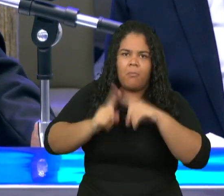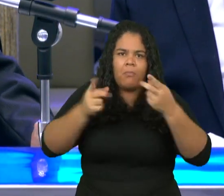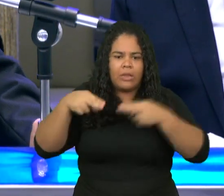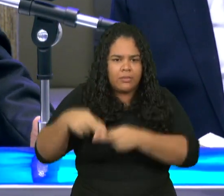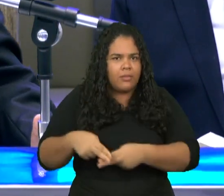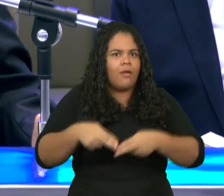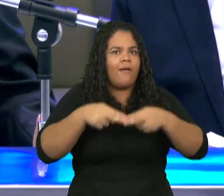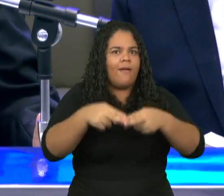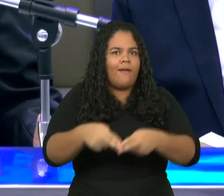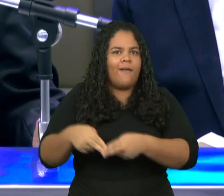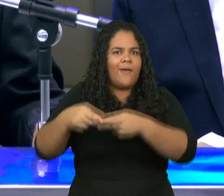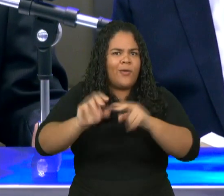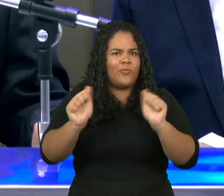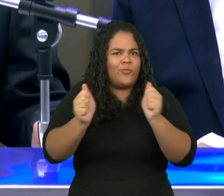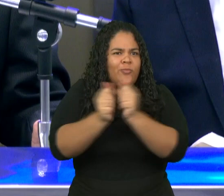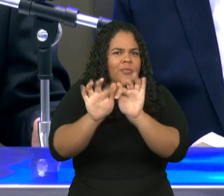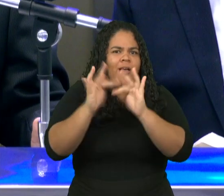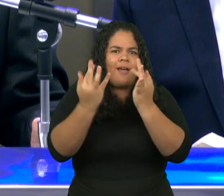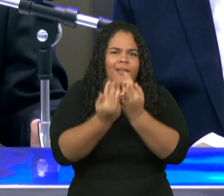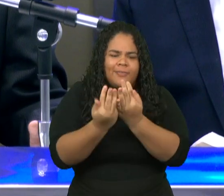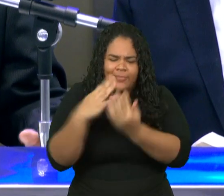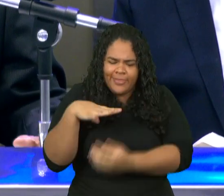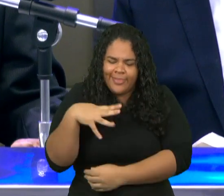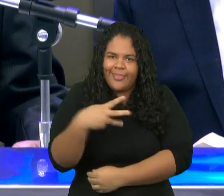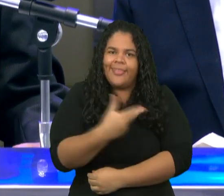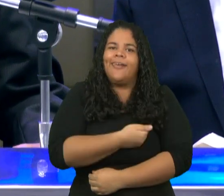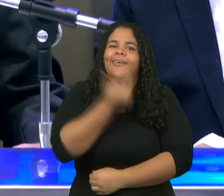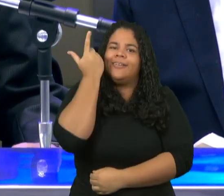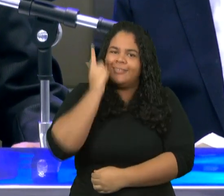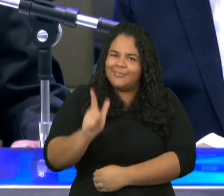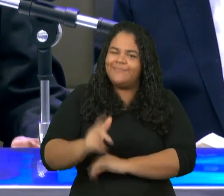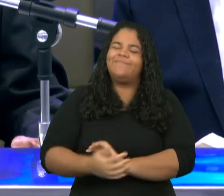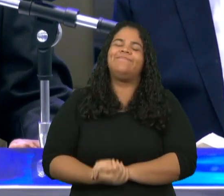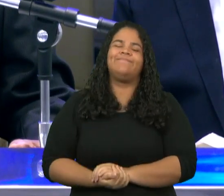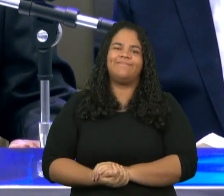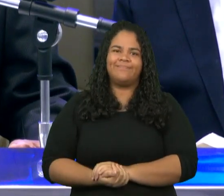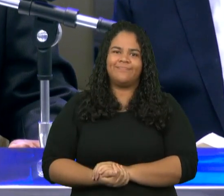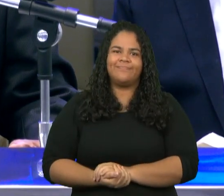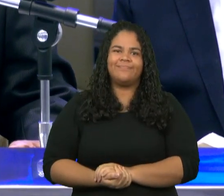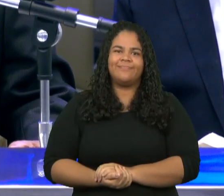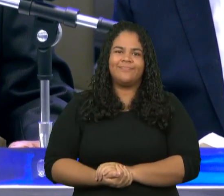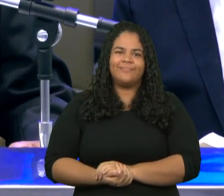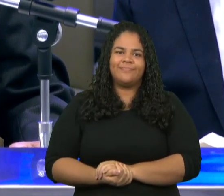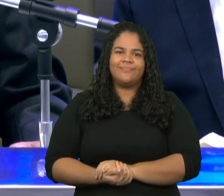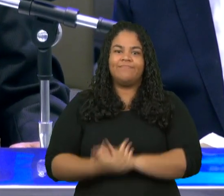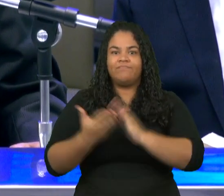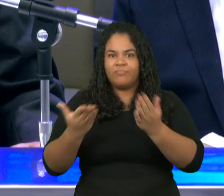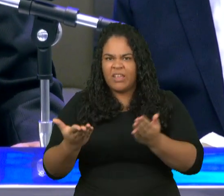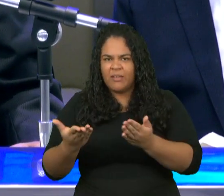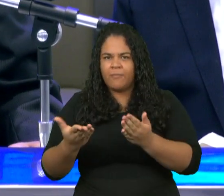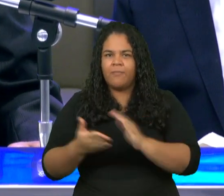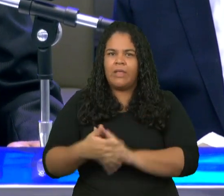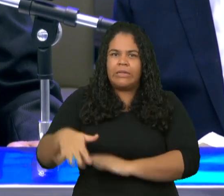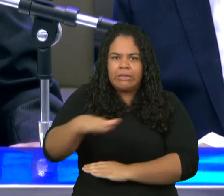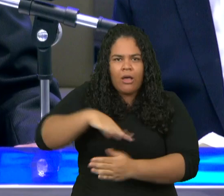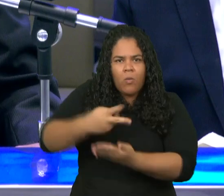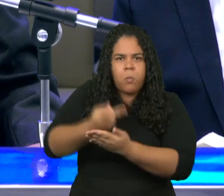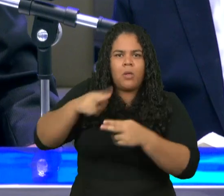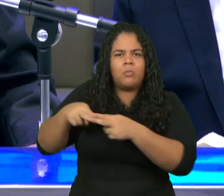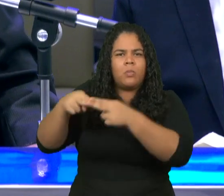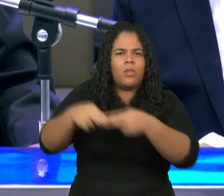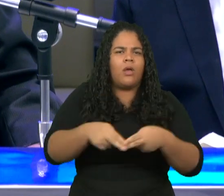Mas Enoque, arrebatado antes do grande dilúvio, é uma figura da igreja que será